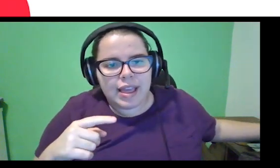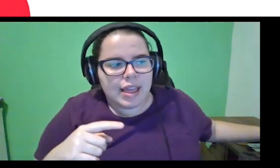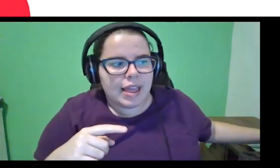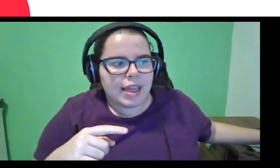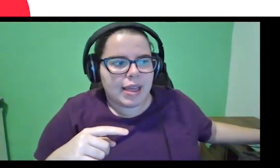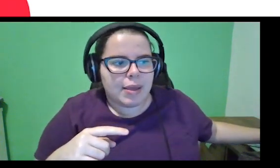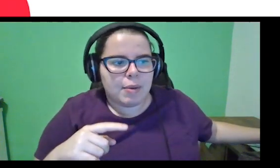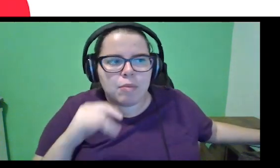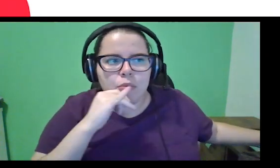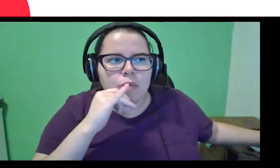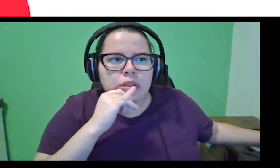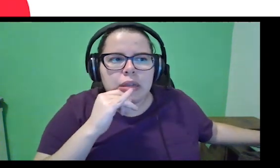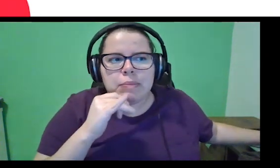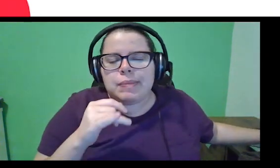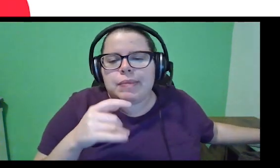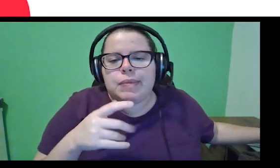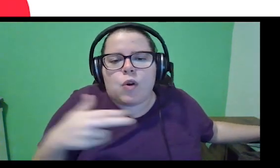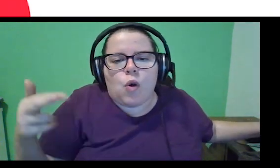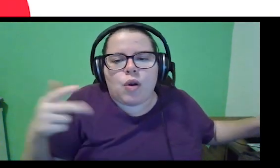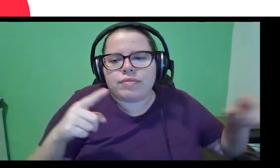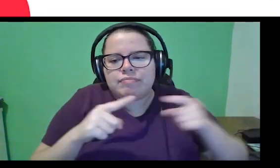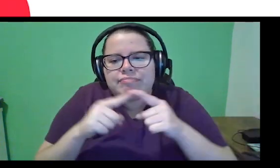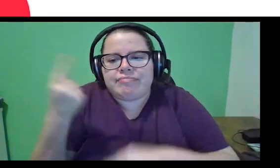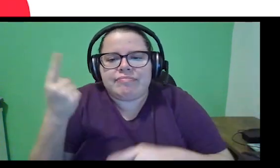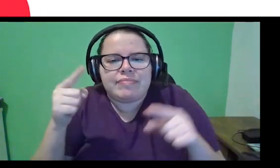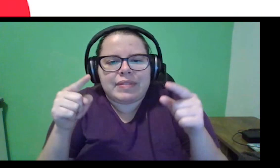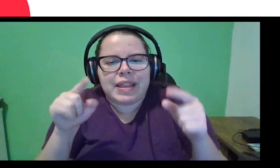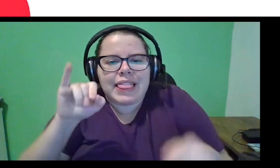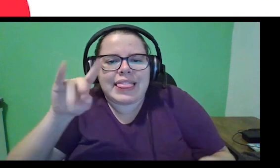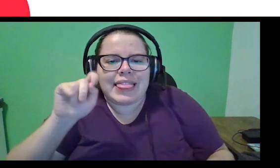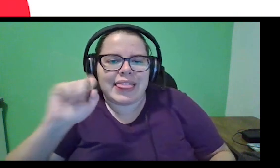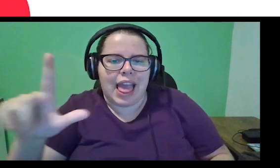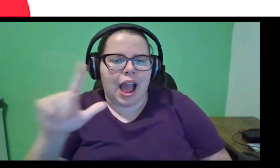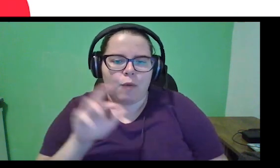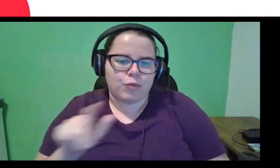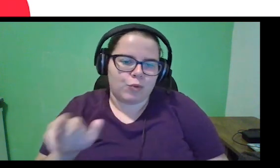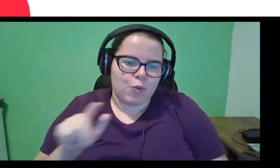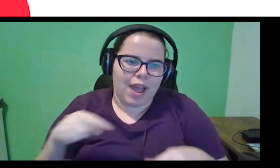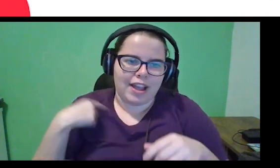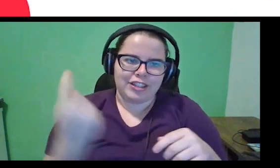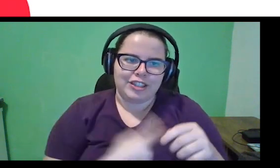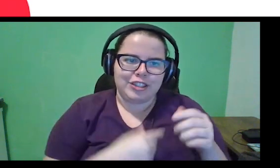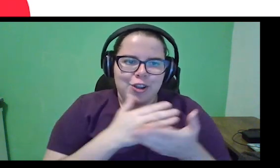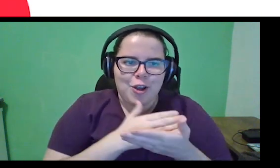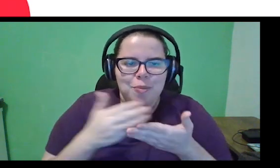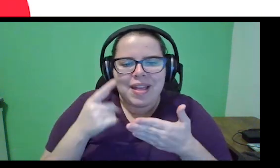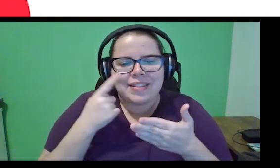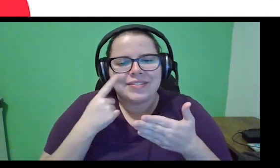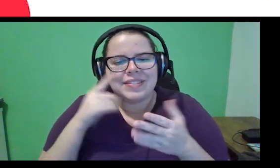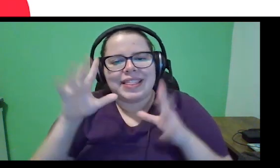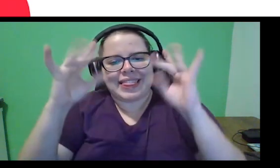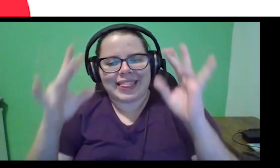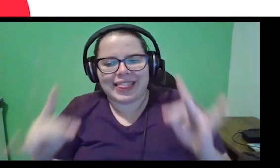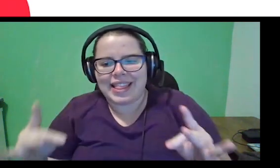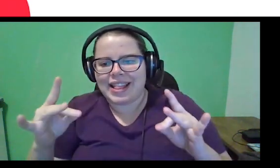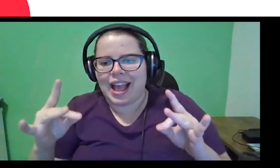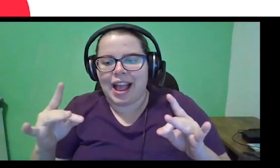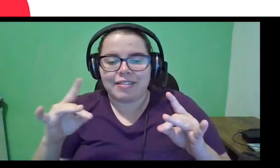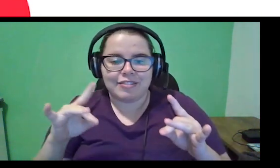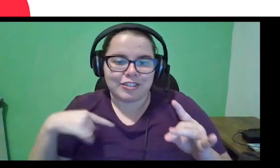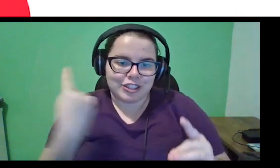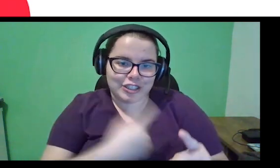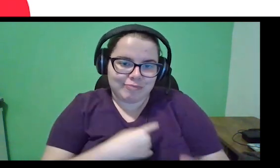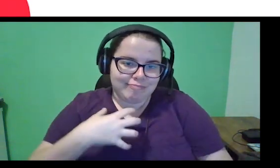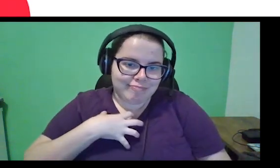que estão assim, não estão dentro do ideal, né? E aí a gente começa a fazer um mapeamento e dentro desse